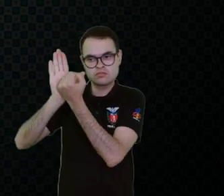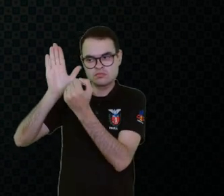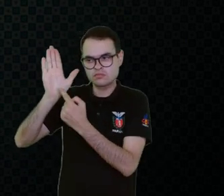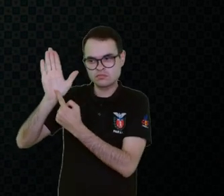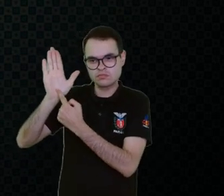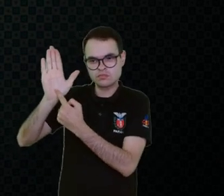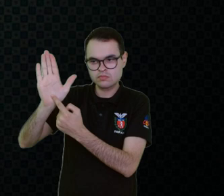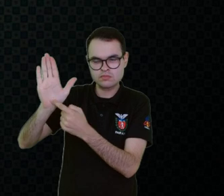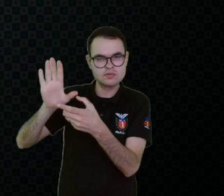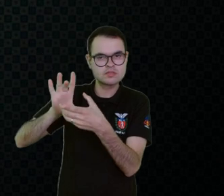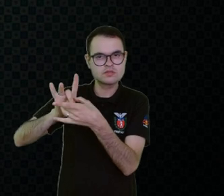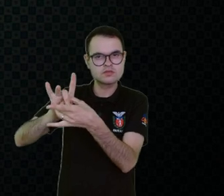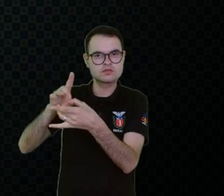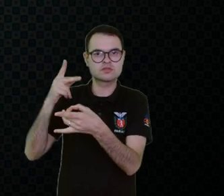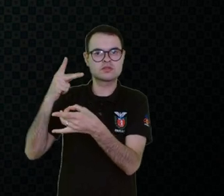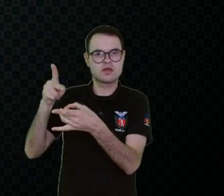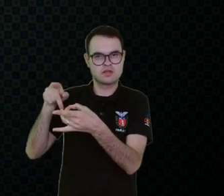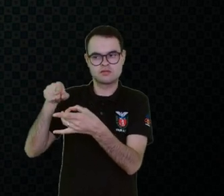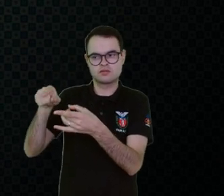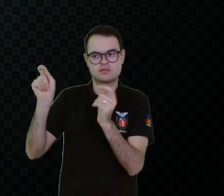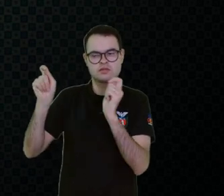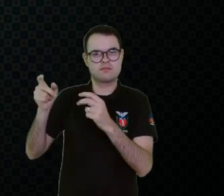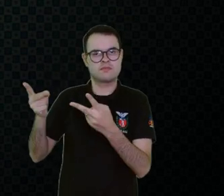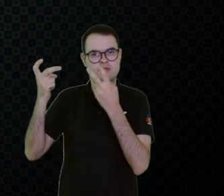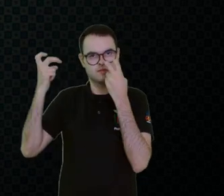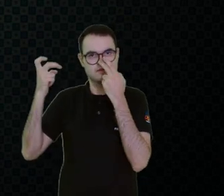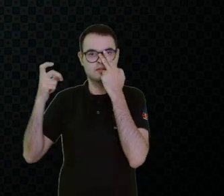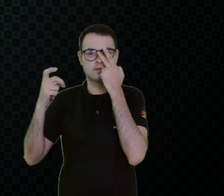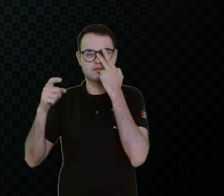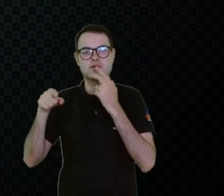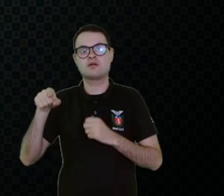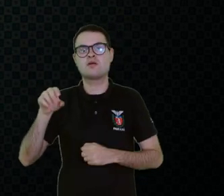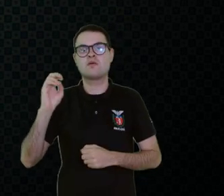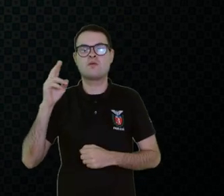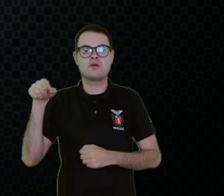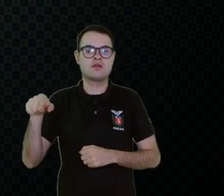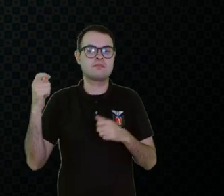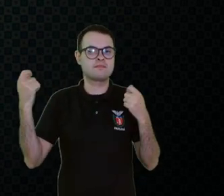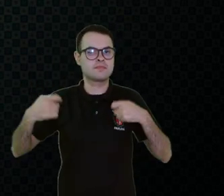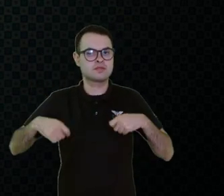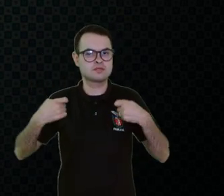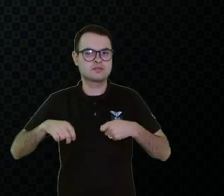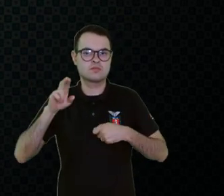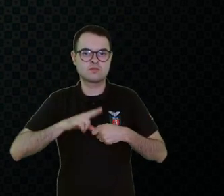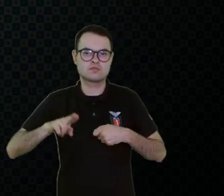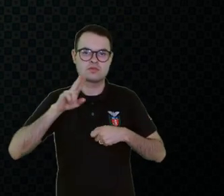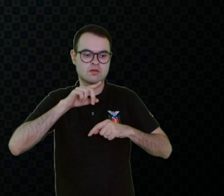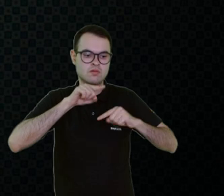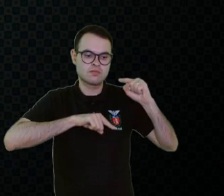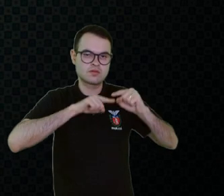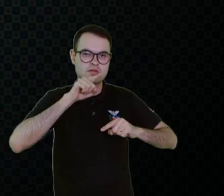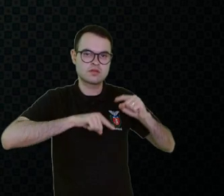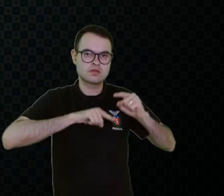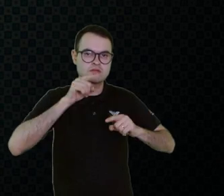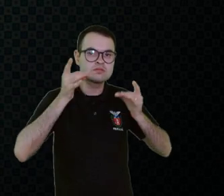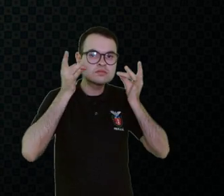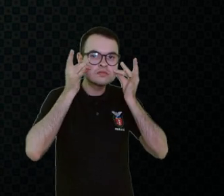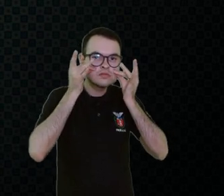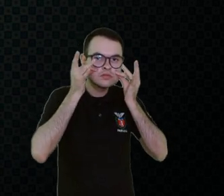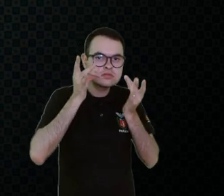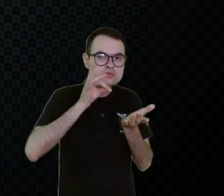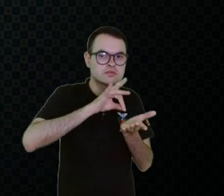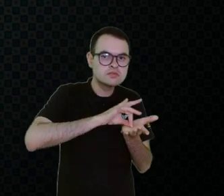símbolo está no contexto dele, se ele ainda necessita, por exemplo, de usar objetos no concreto, se ele já entende